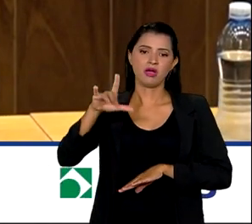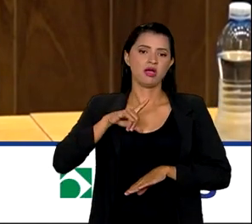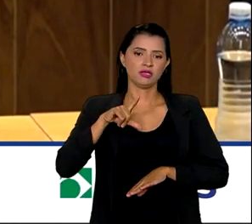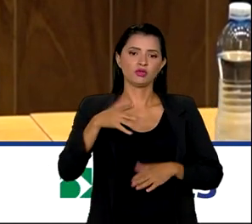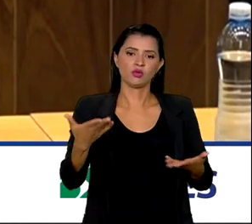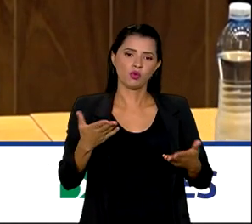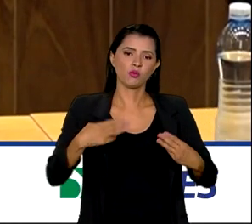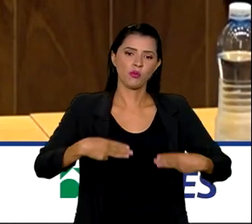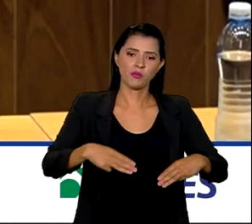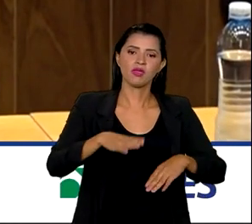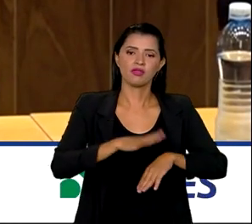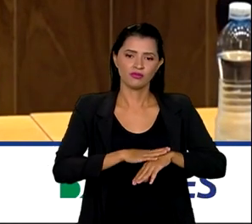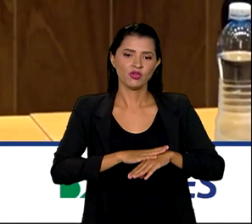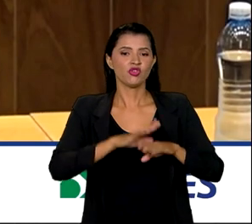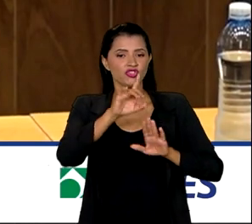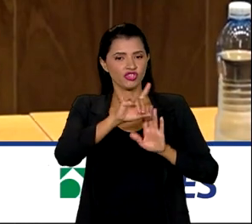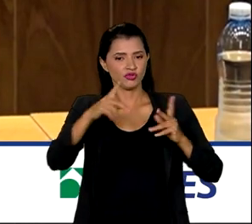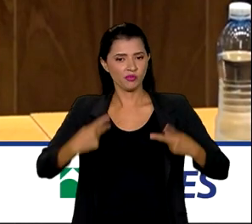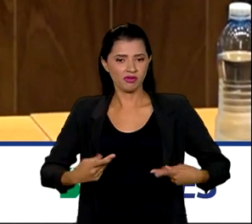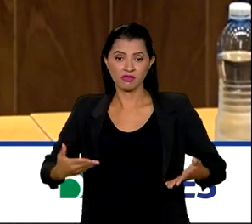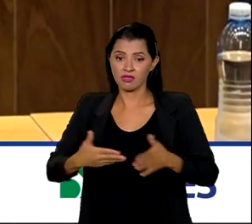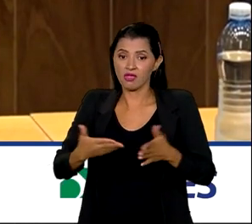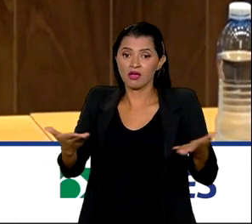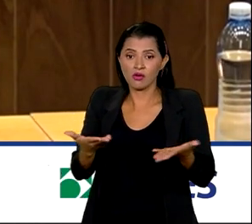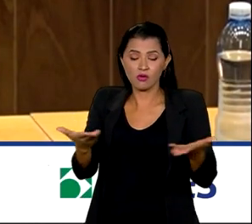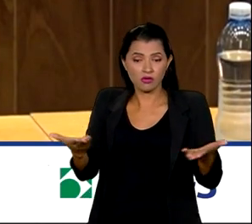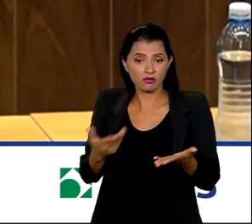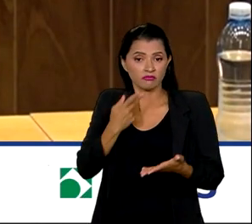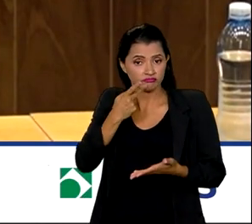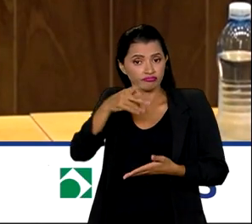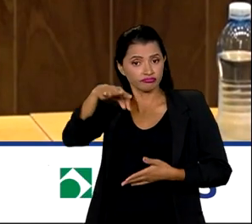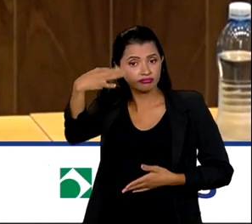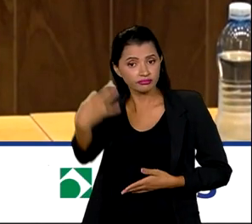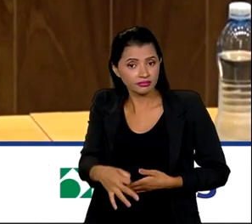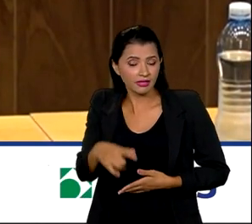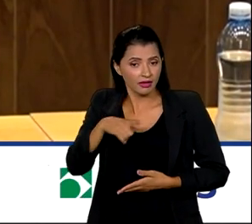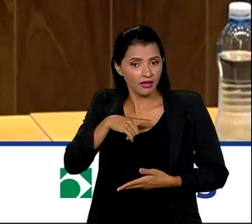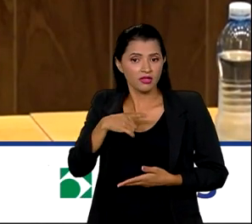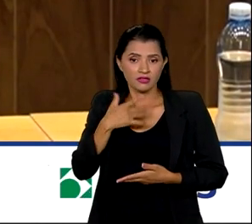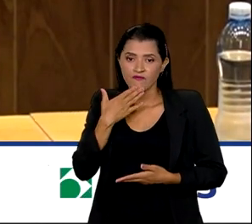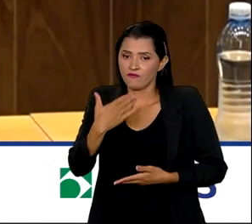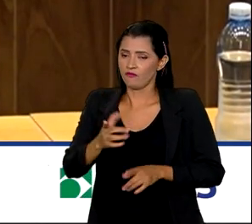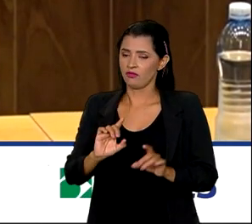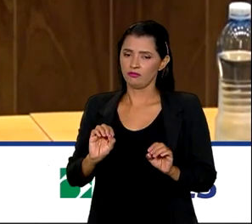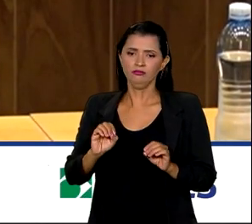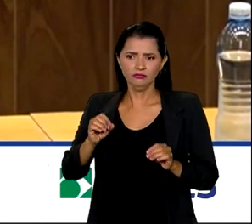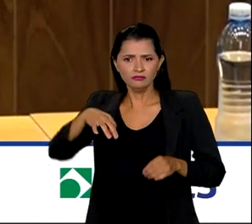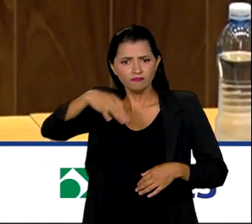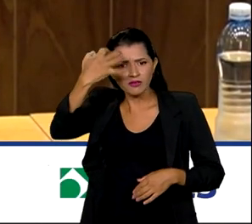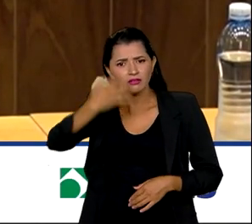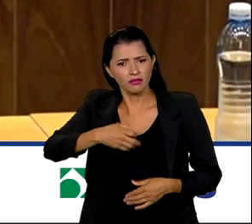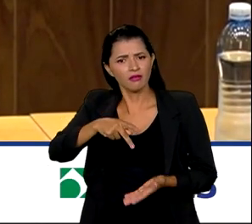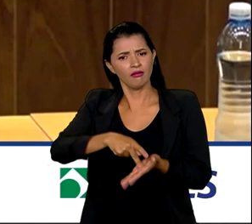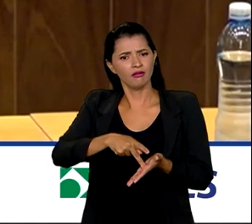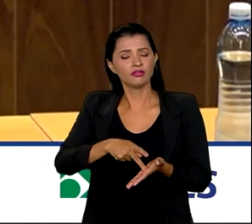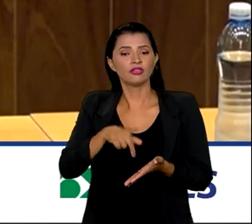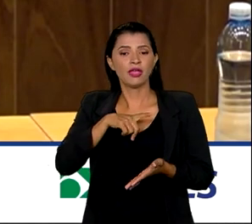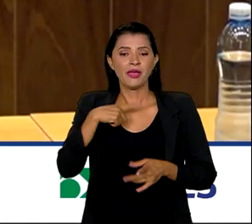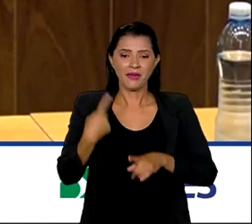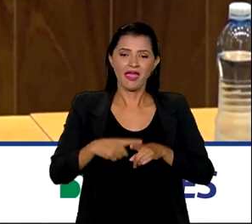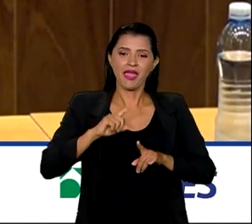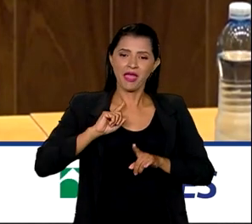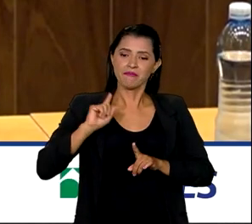até agora, presidente. Não falo sem qualquer tipo de favor e falo porque é a